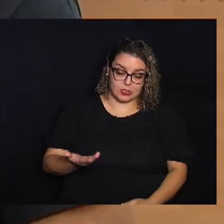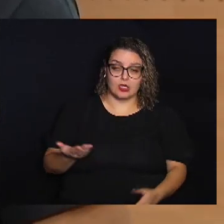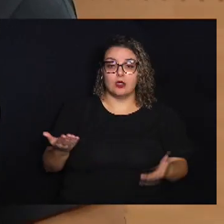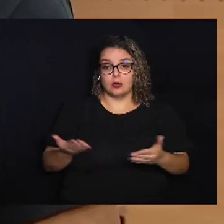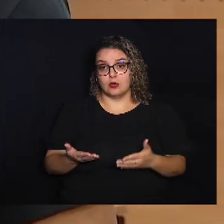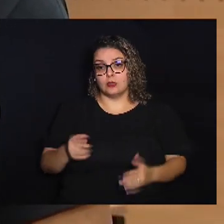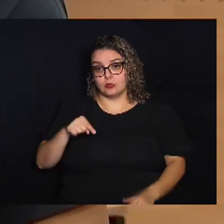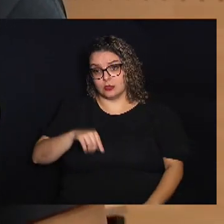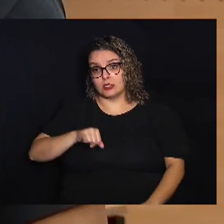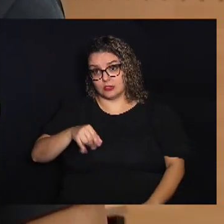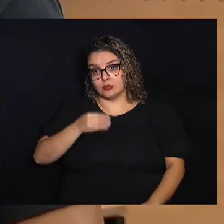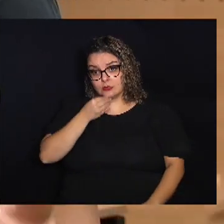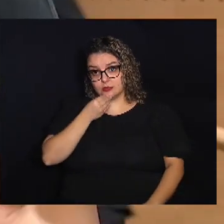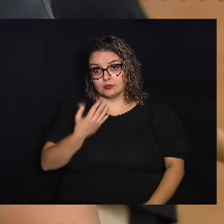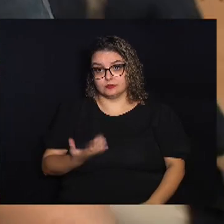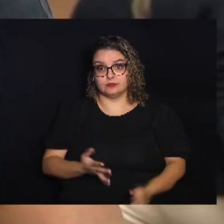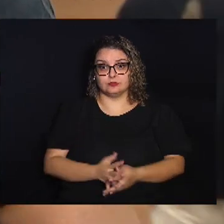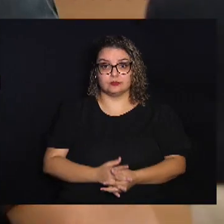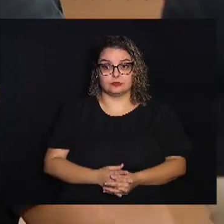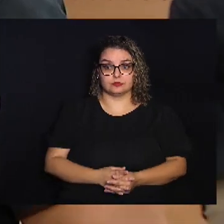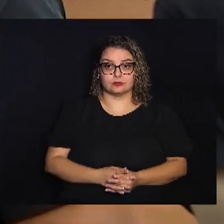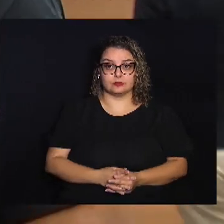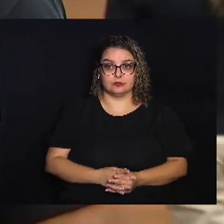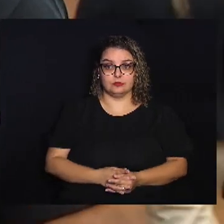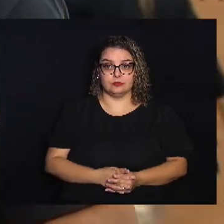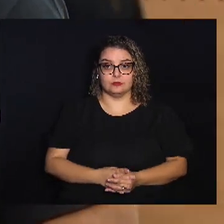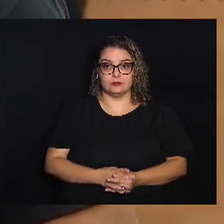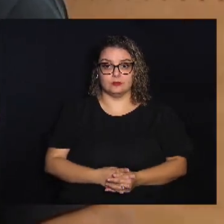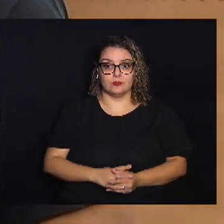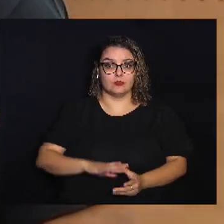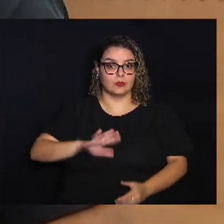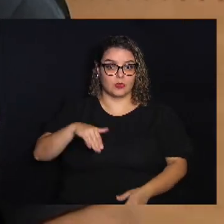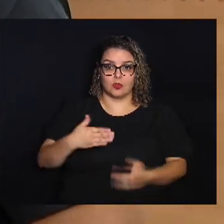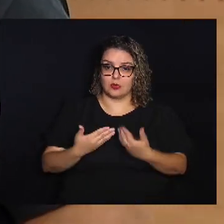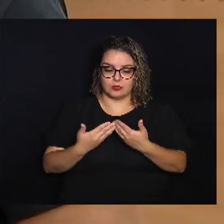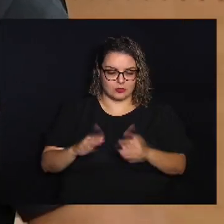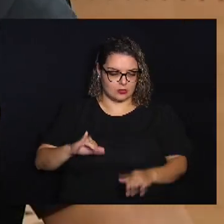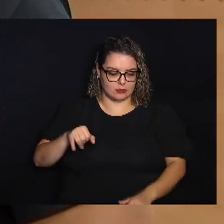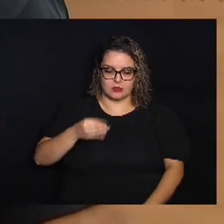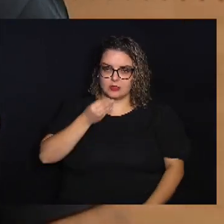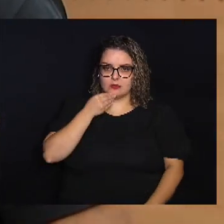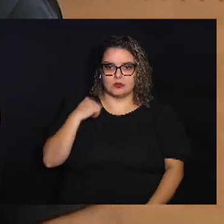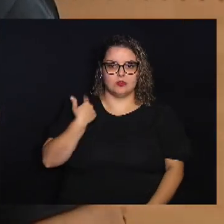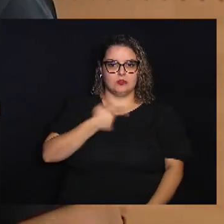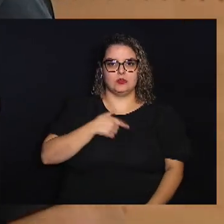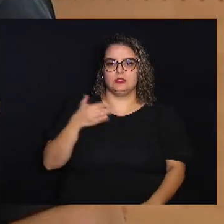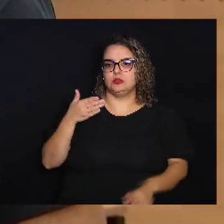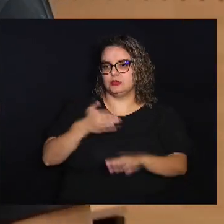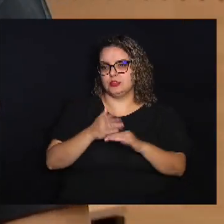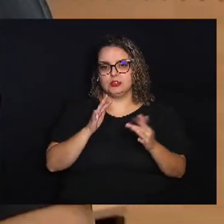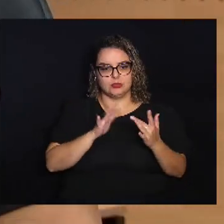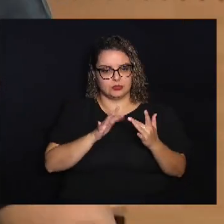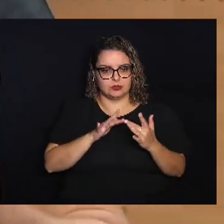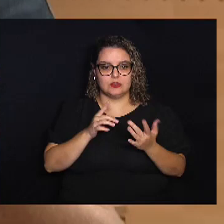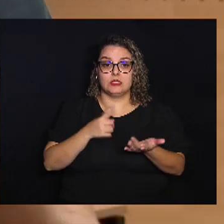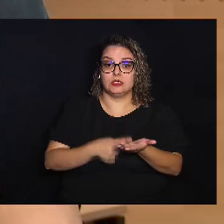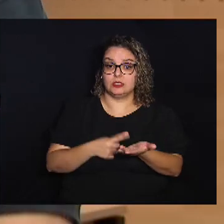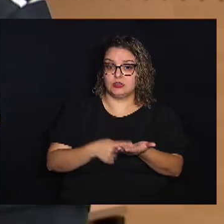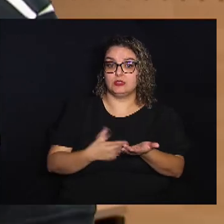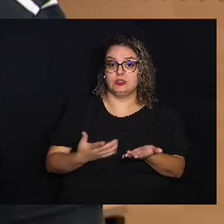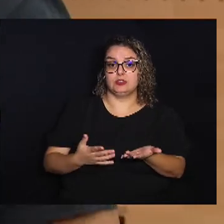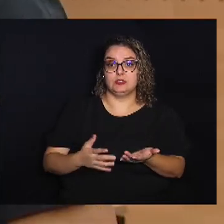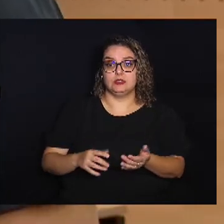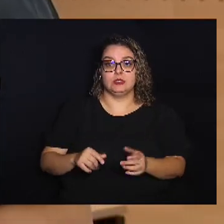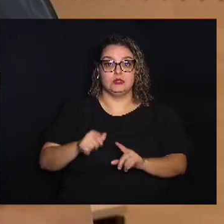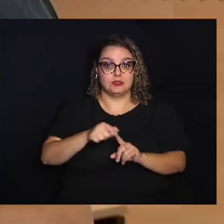oportunidade Nós somos A partir do momento Que abriu essa oportunidade Nós já entramos em contato E agendamos Já desde